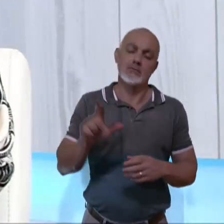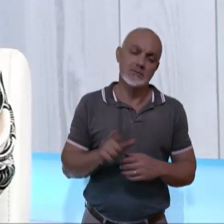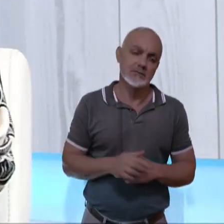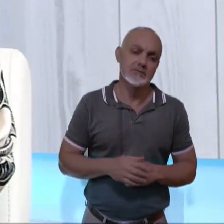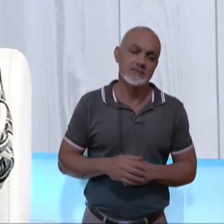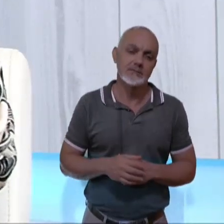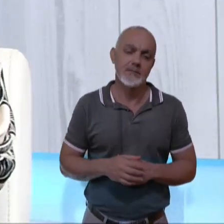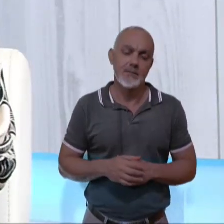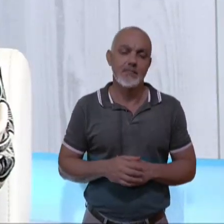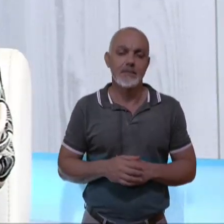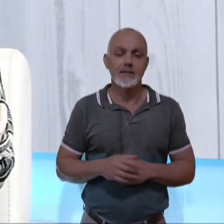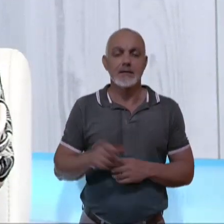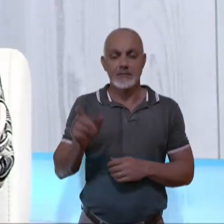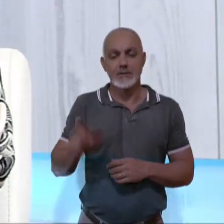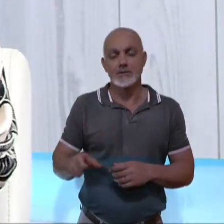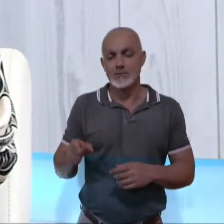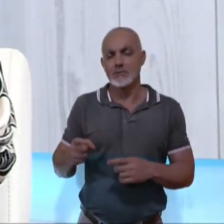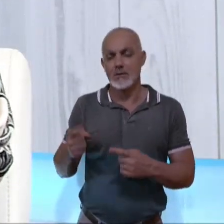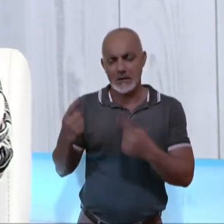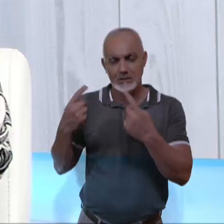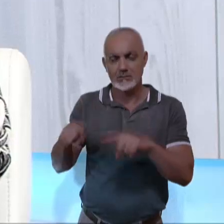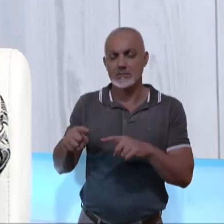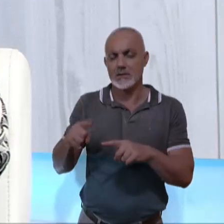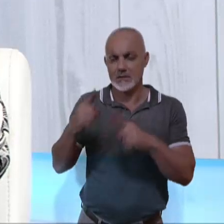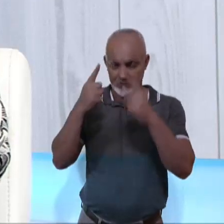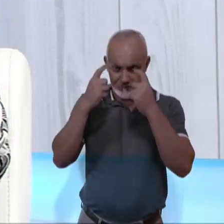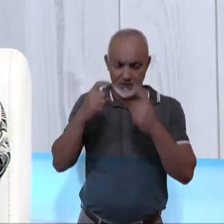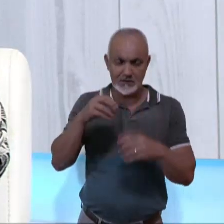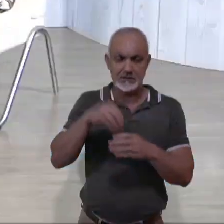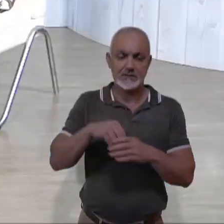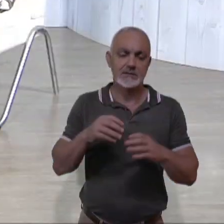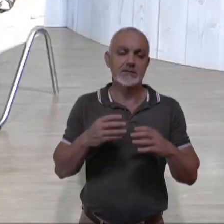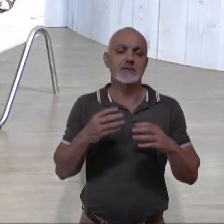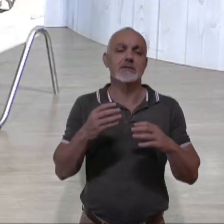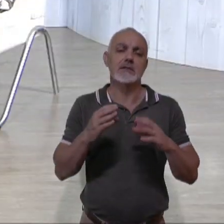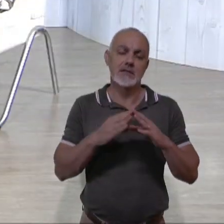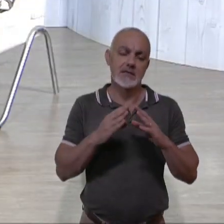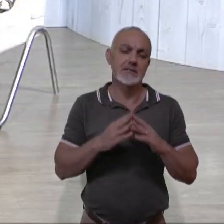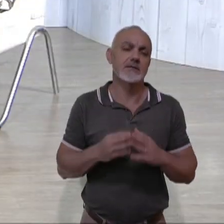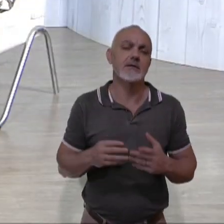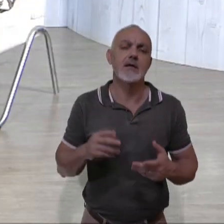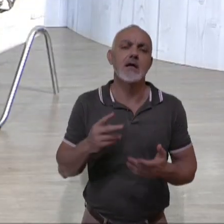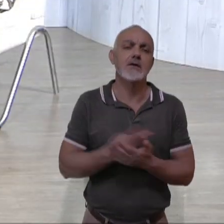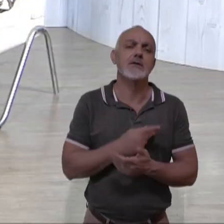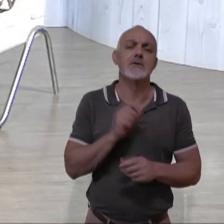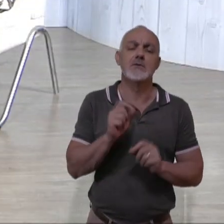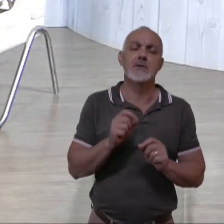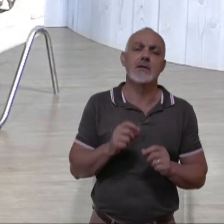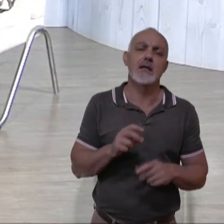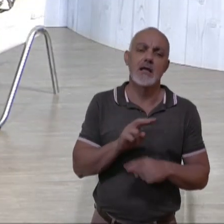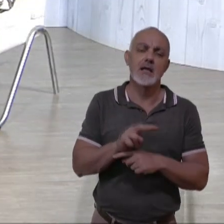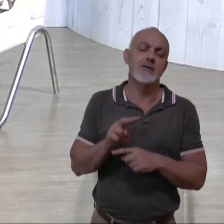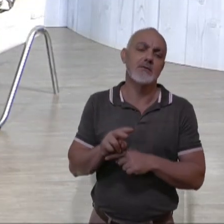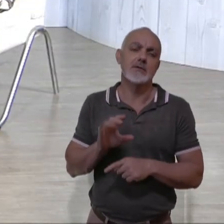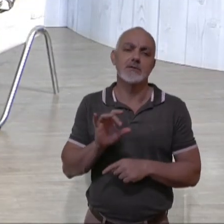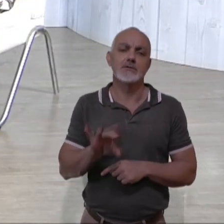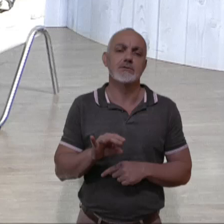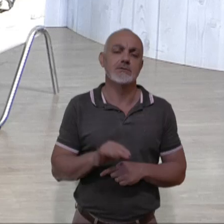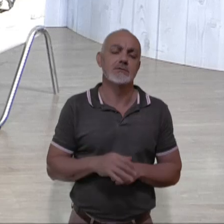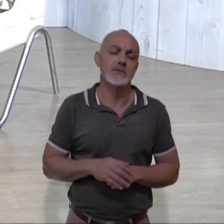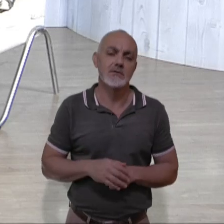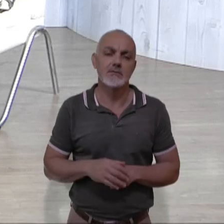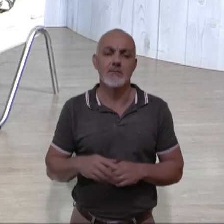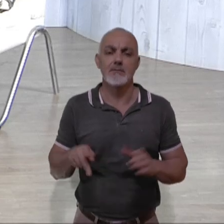acusado da violência doméstica. Nesse caso, o que acontece com o pai? Aí a guarda só fica com